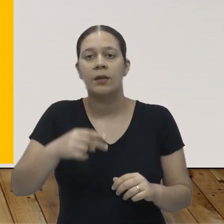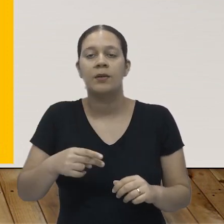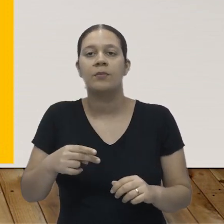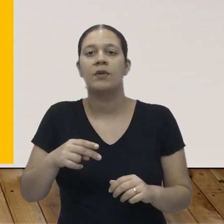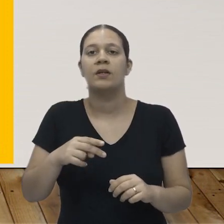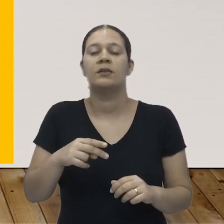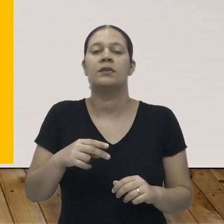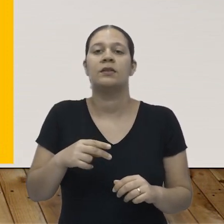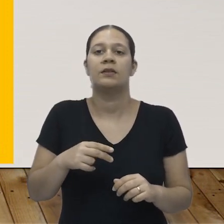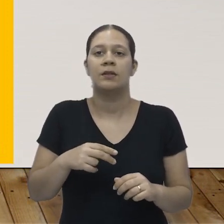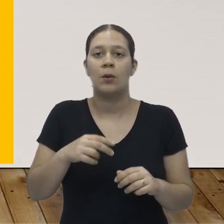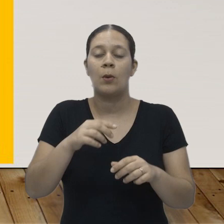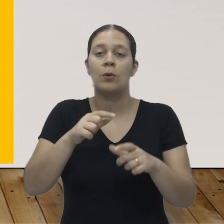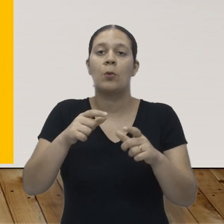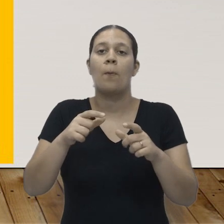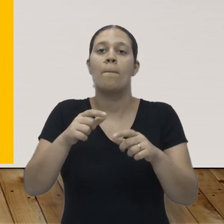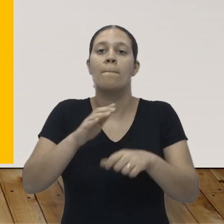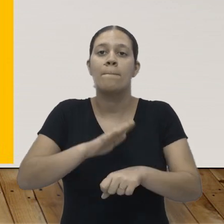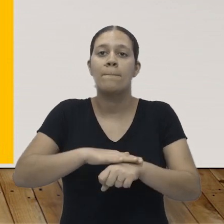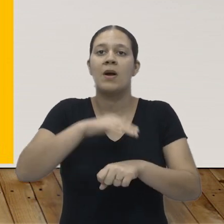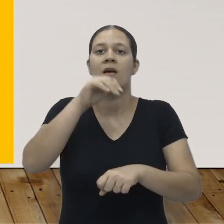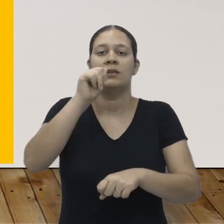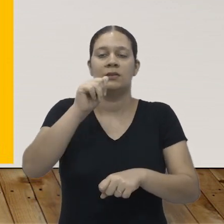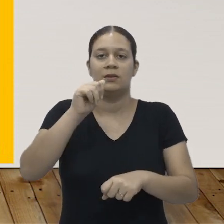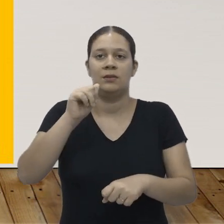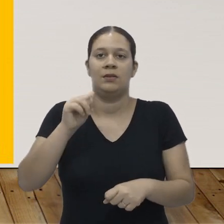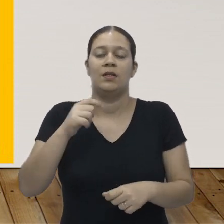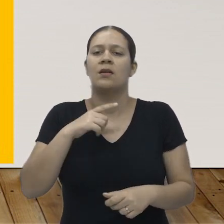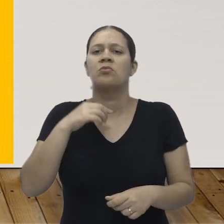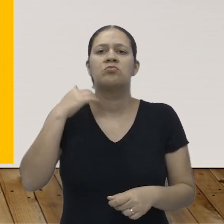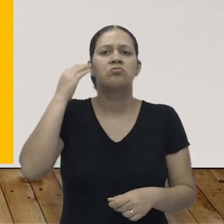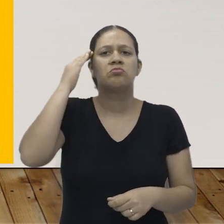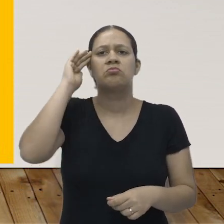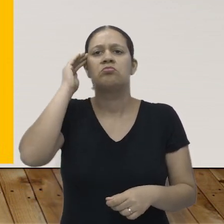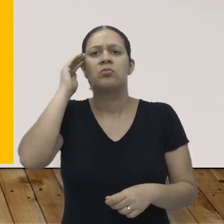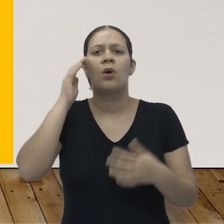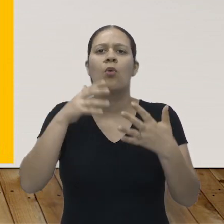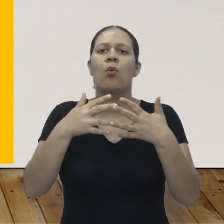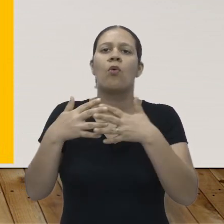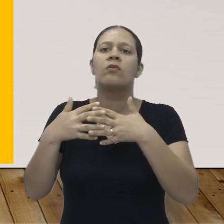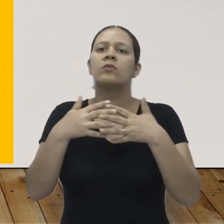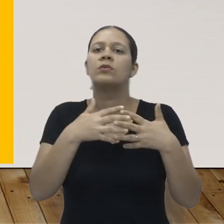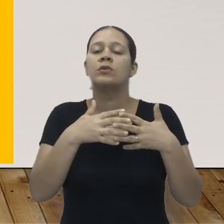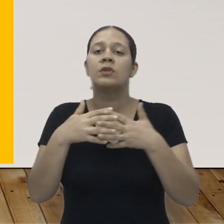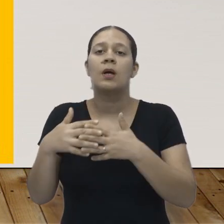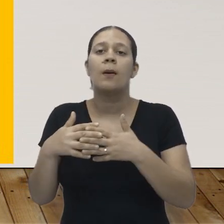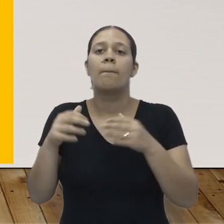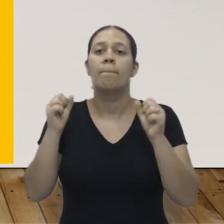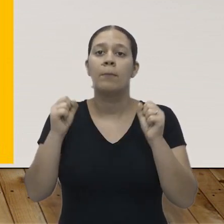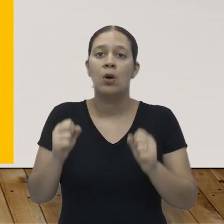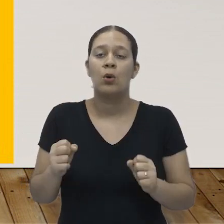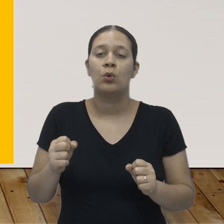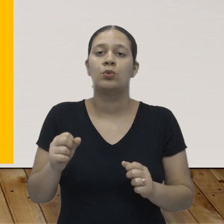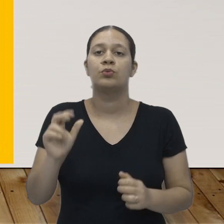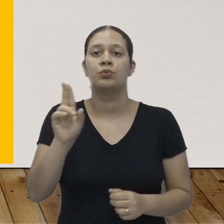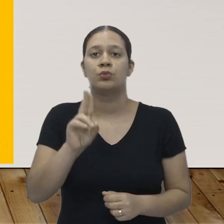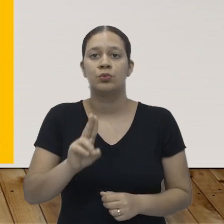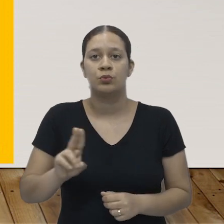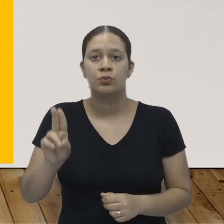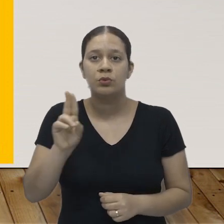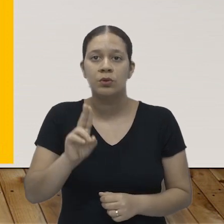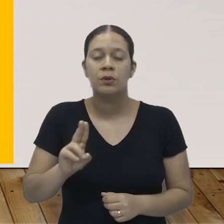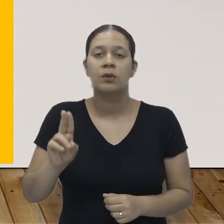maior e repete o sinal do que está maior. Ah, professora, mas assim eu não entendi não, confundiu tudo. Você também pode